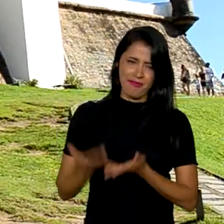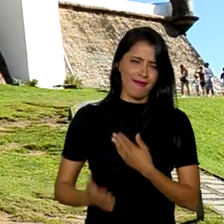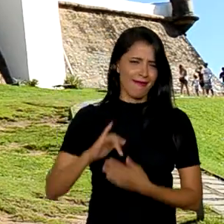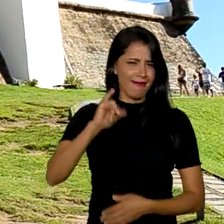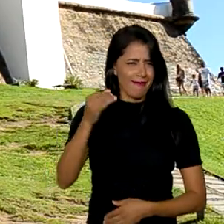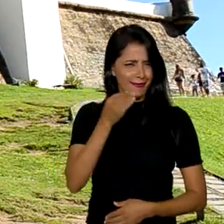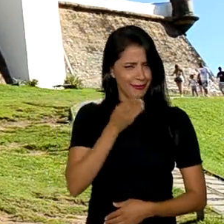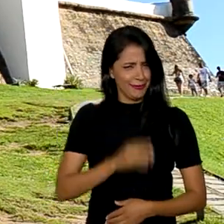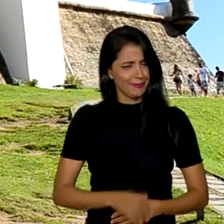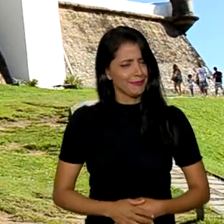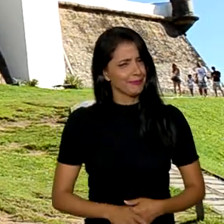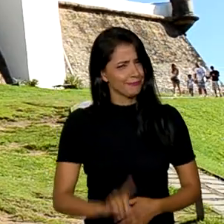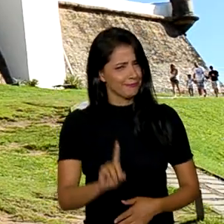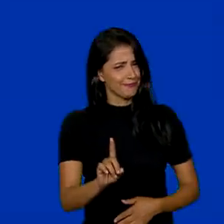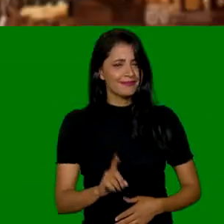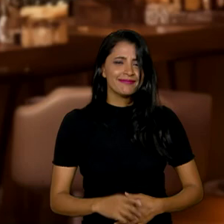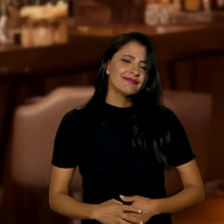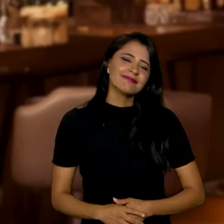oportunidade!